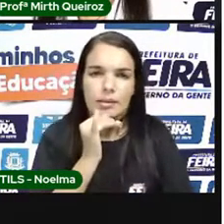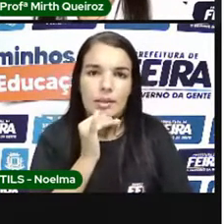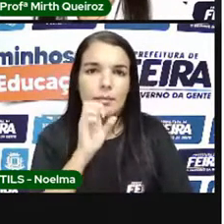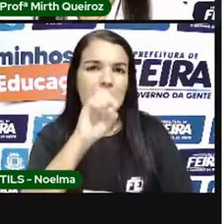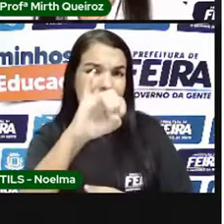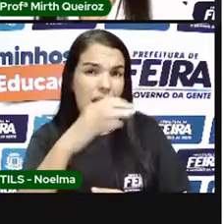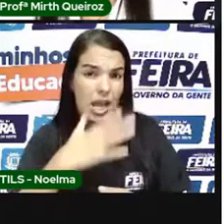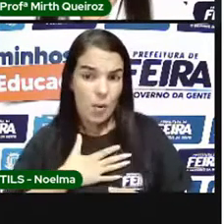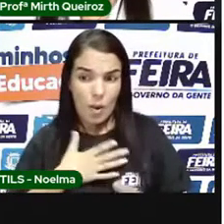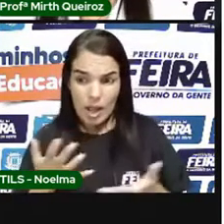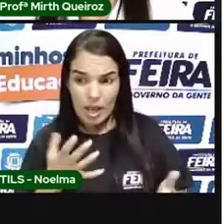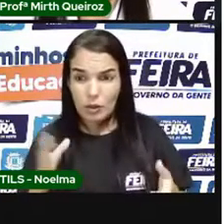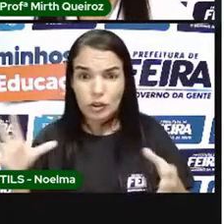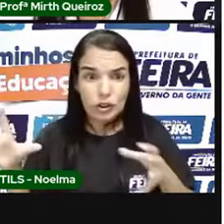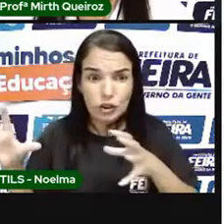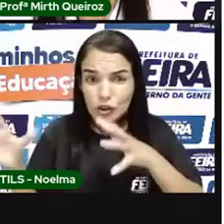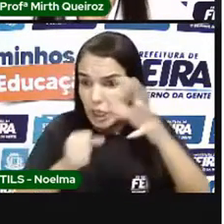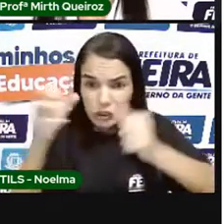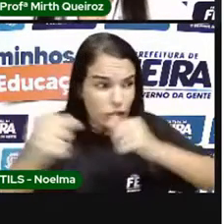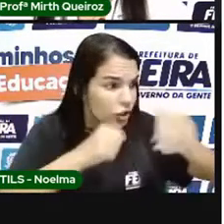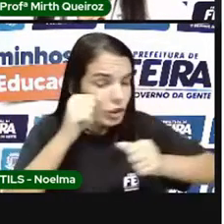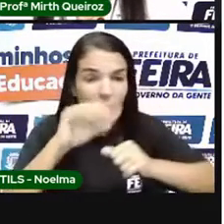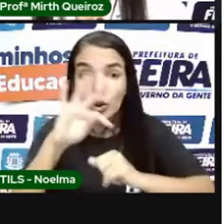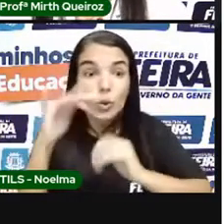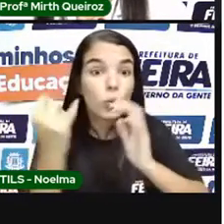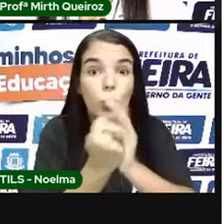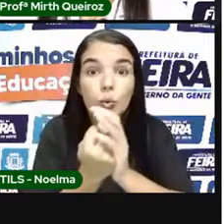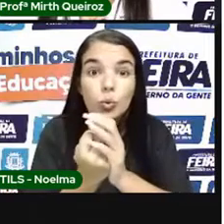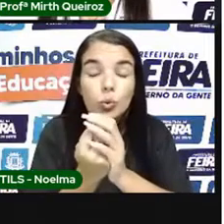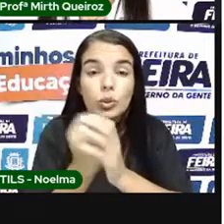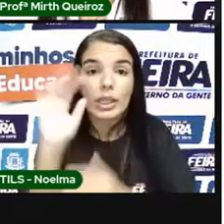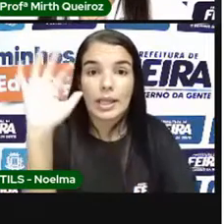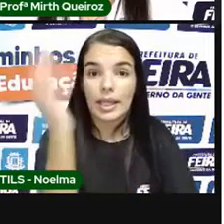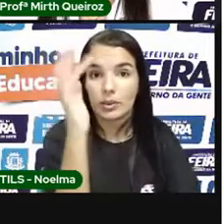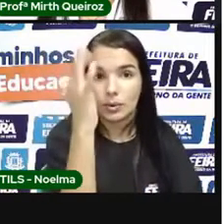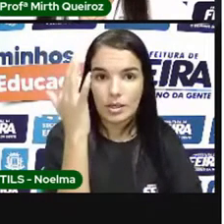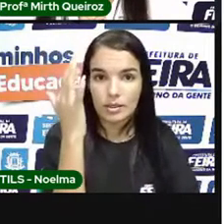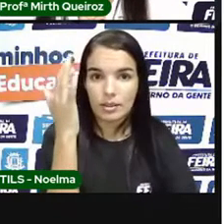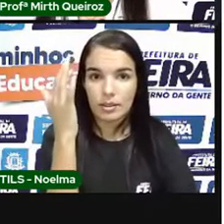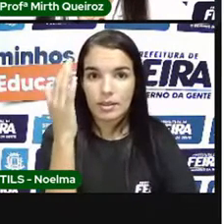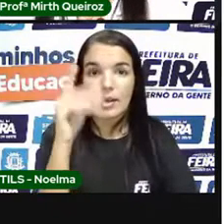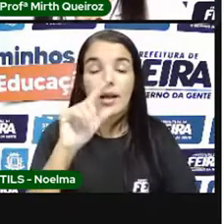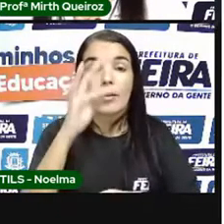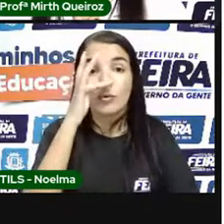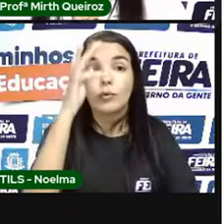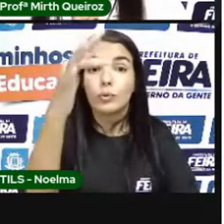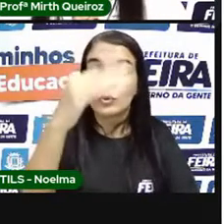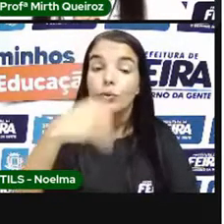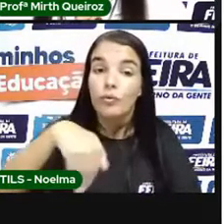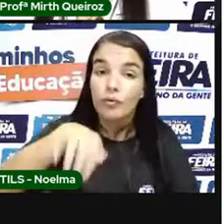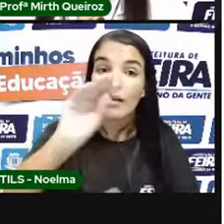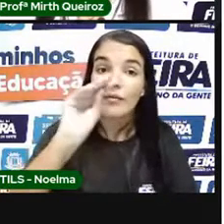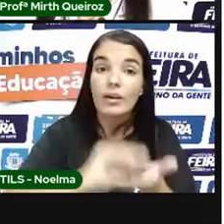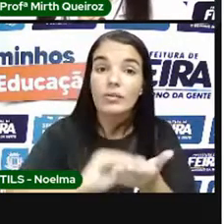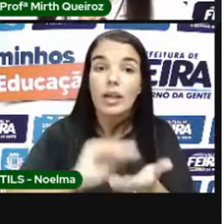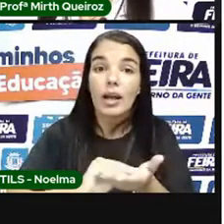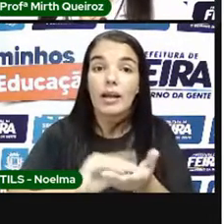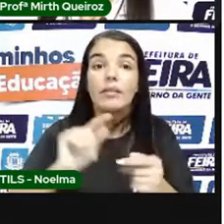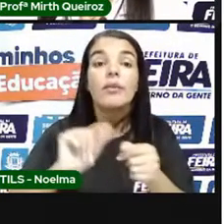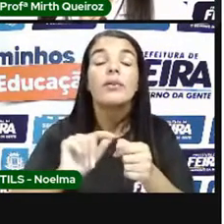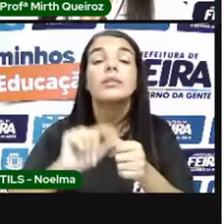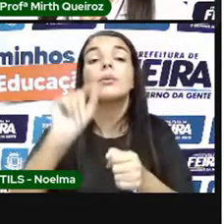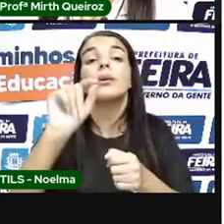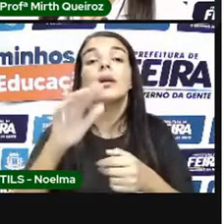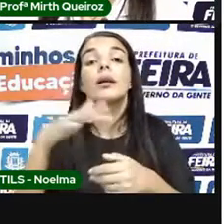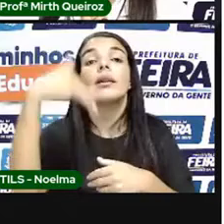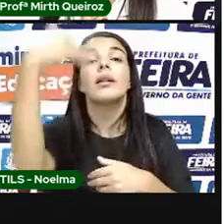Vai chegar Um momento Que ela Vai faltar E aí Como é Que vai Ficar As próximas Gerações Então a gente Tem que Levar Em conta Retirar Apenas